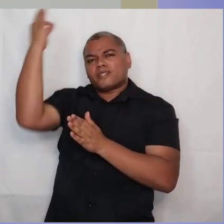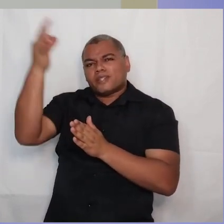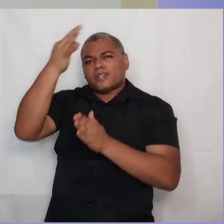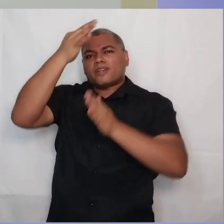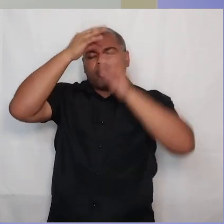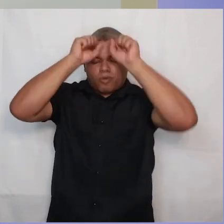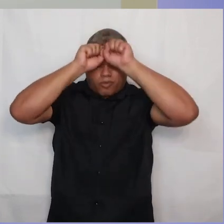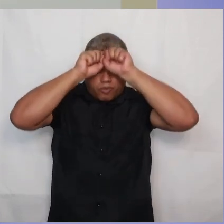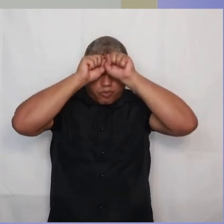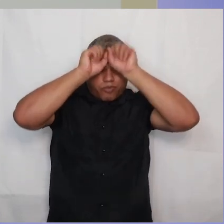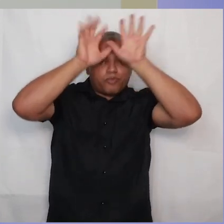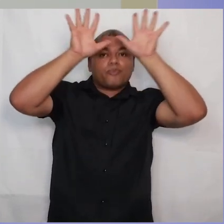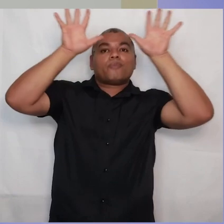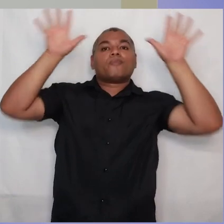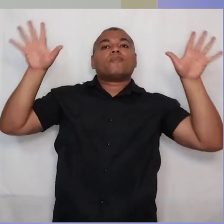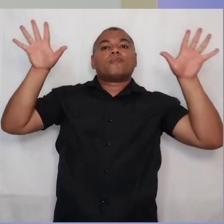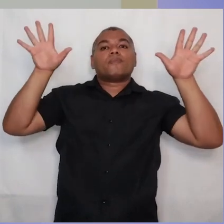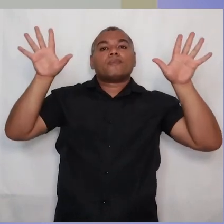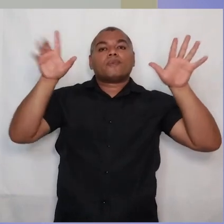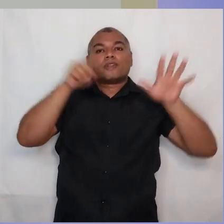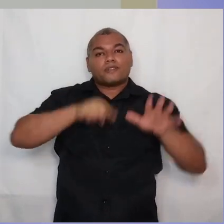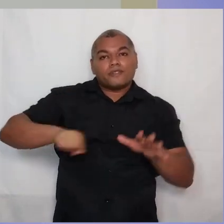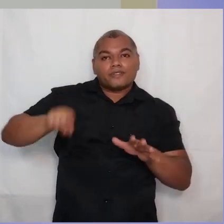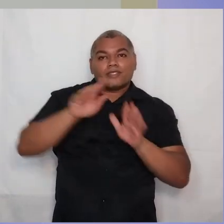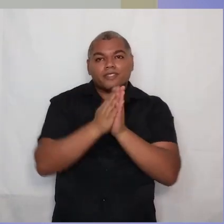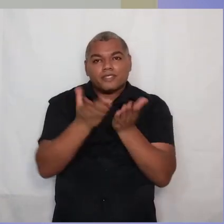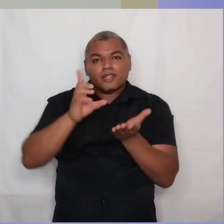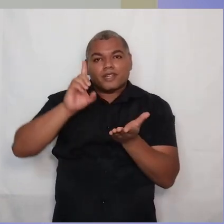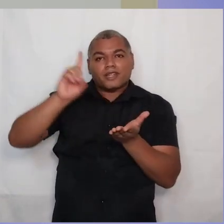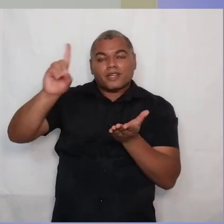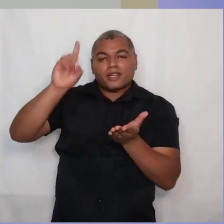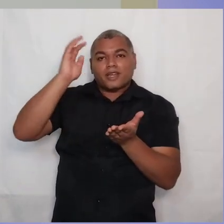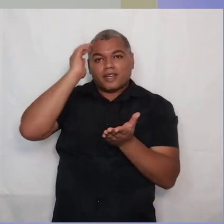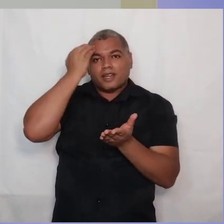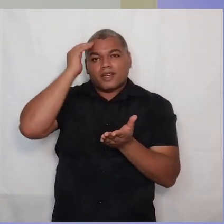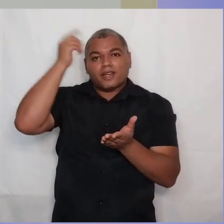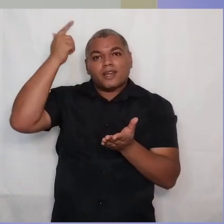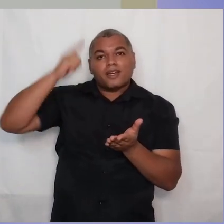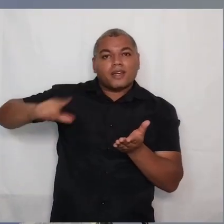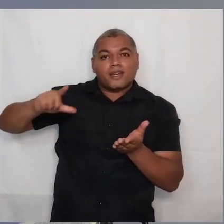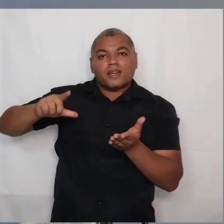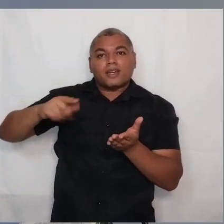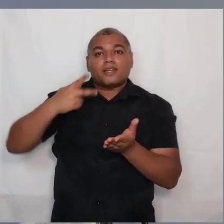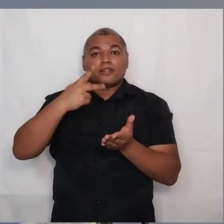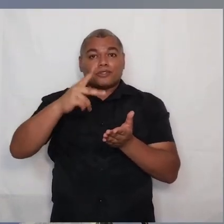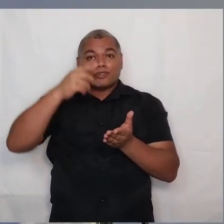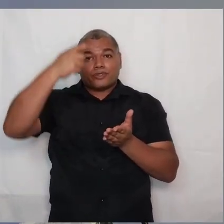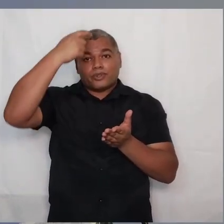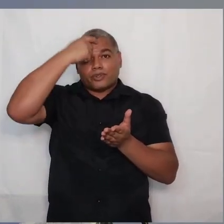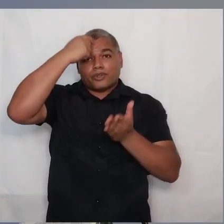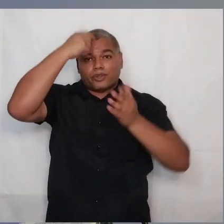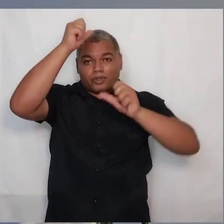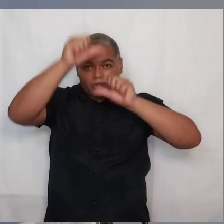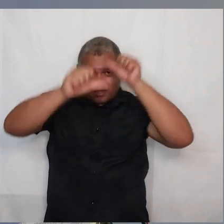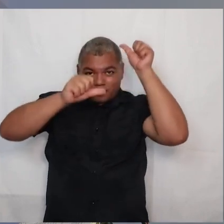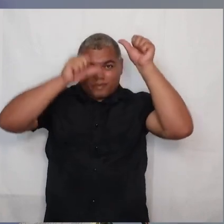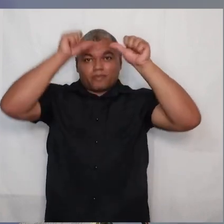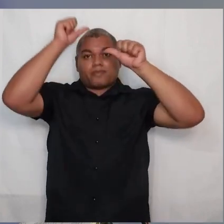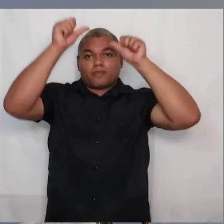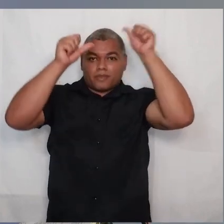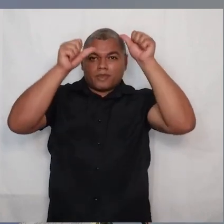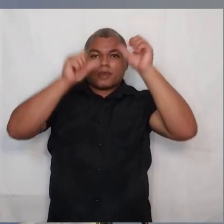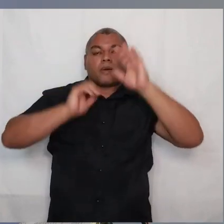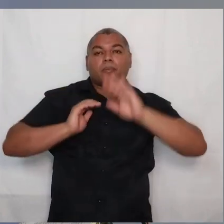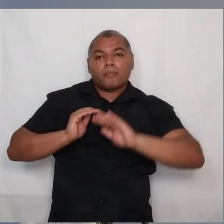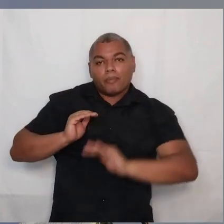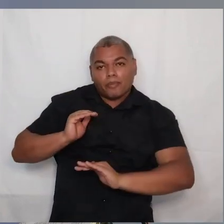que você compreenda a palavra. E então a sua mente passa a ser renovada de glória em glória, pouco a